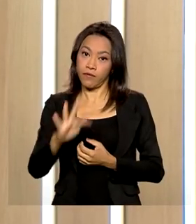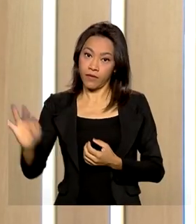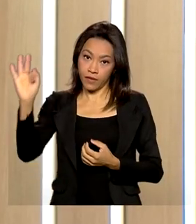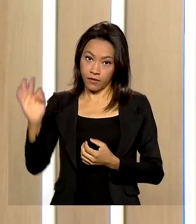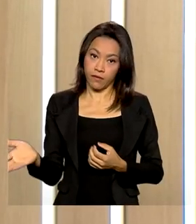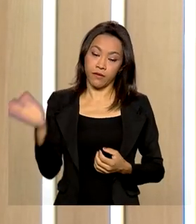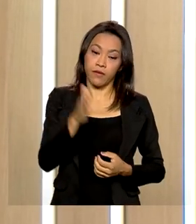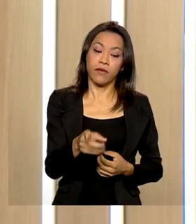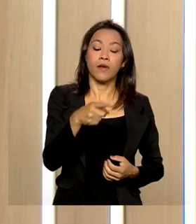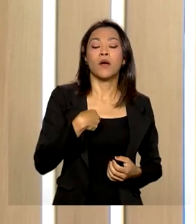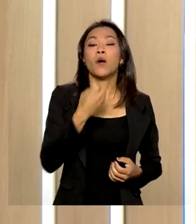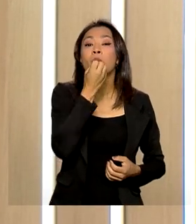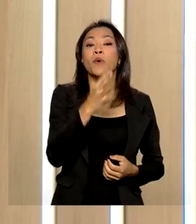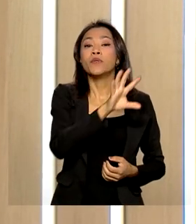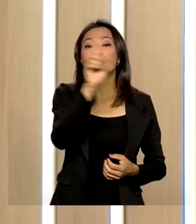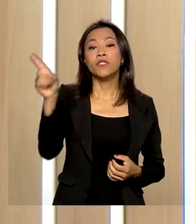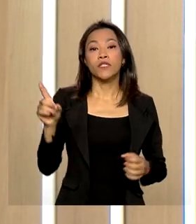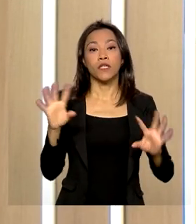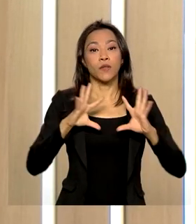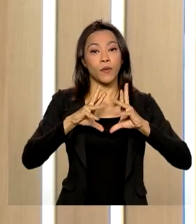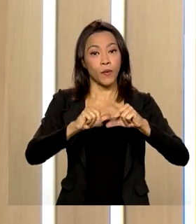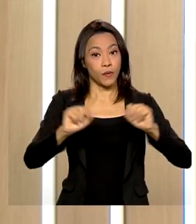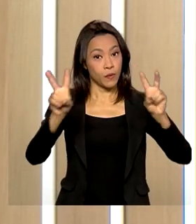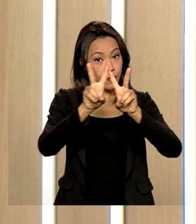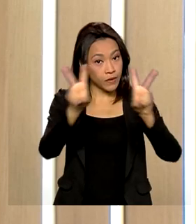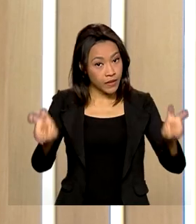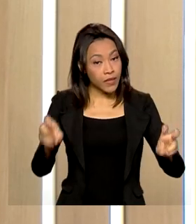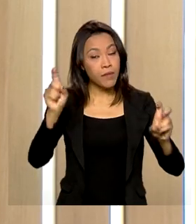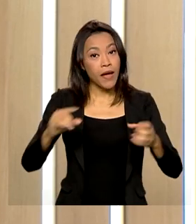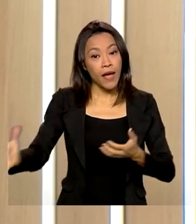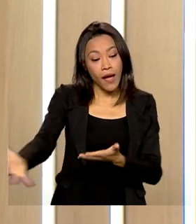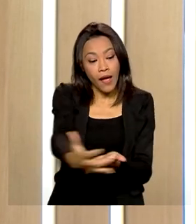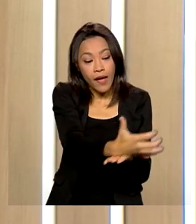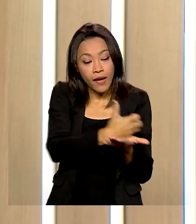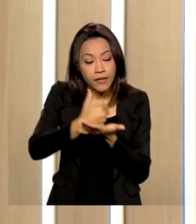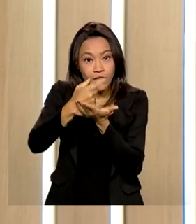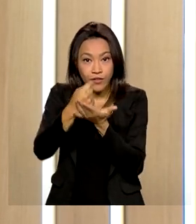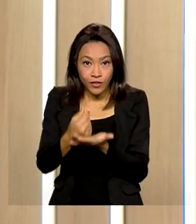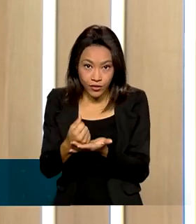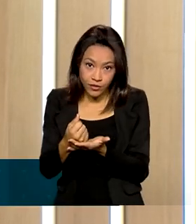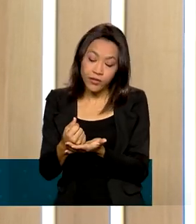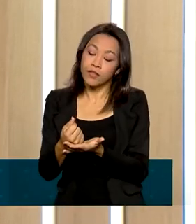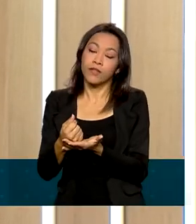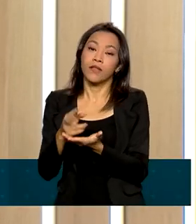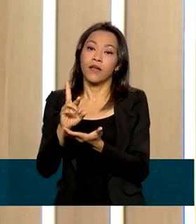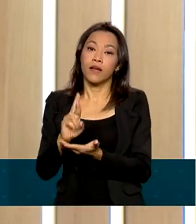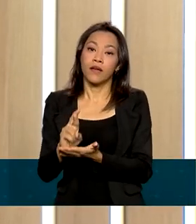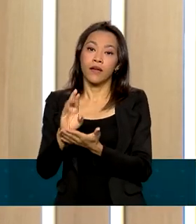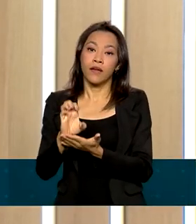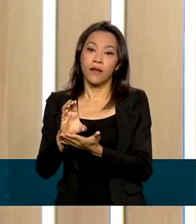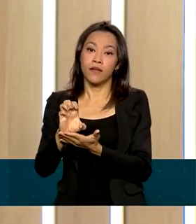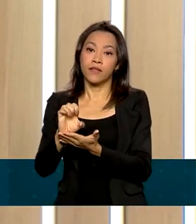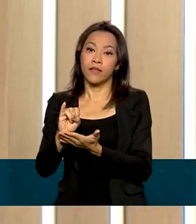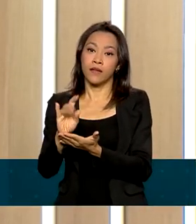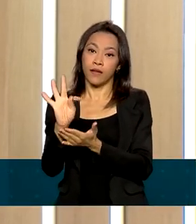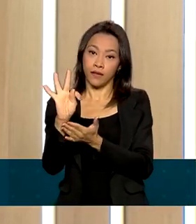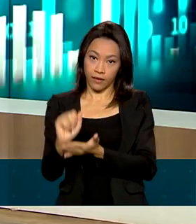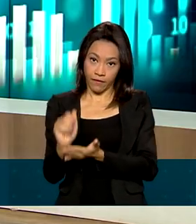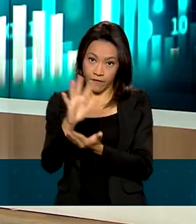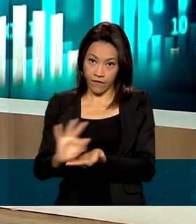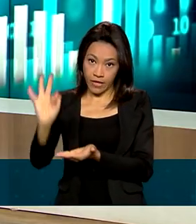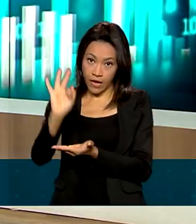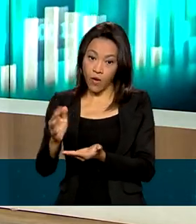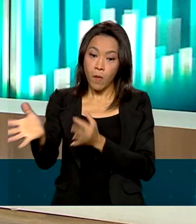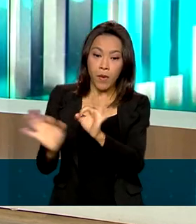Bom dia, bom dia a todos. O nosso tema de hoje é a arrecadação federal. E para tratar de um tema tão importante, nós preparamos uma arte para você,